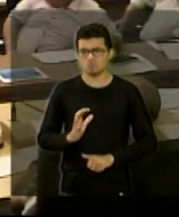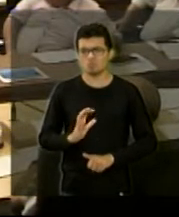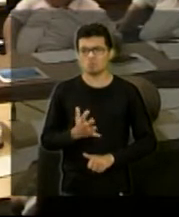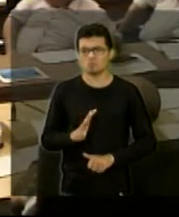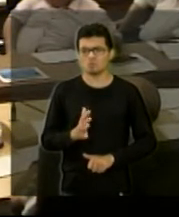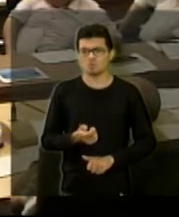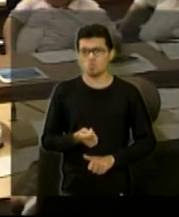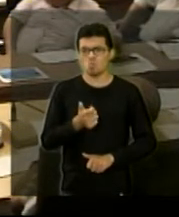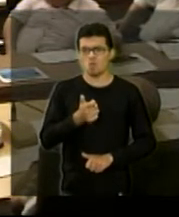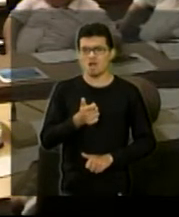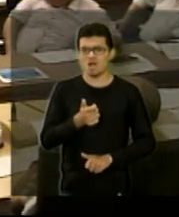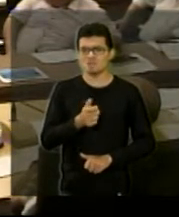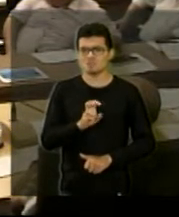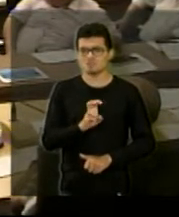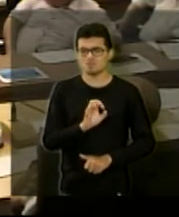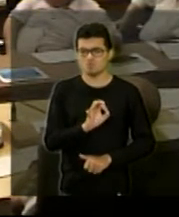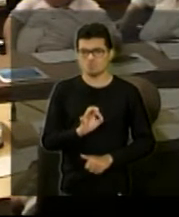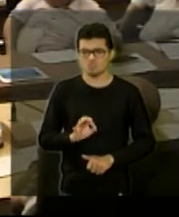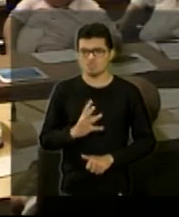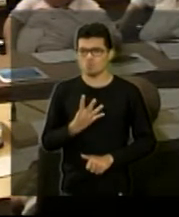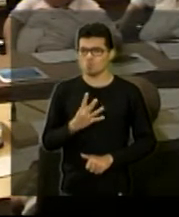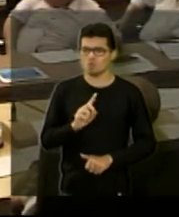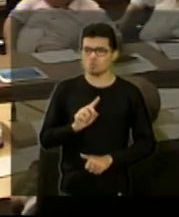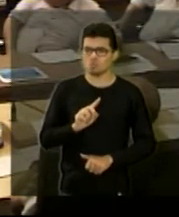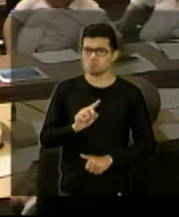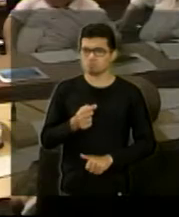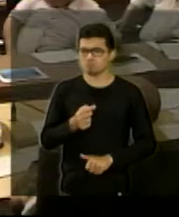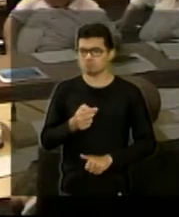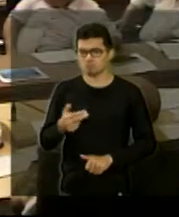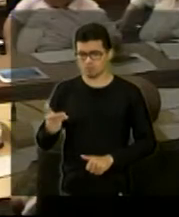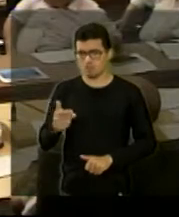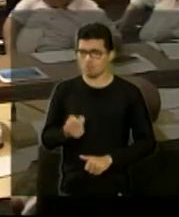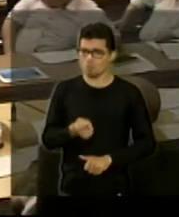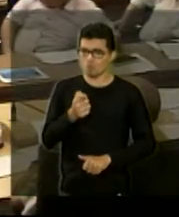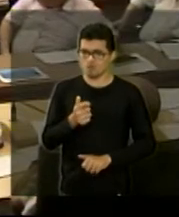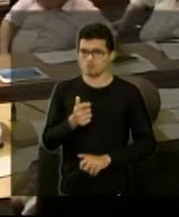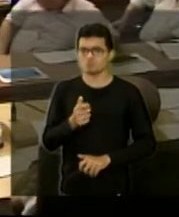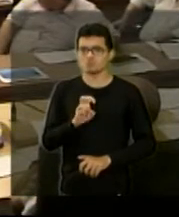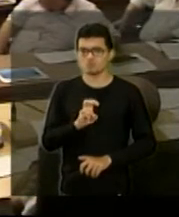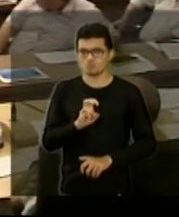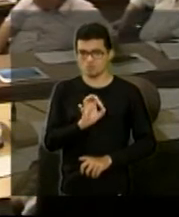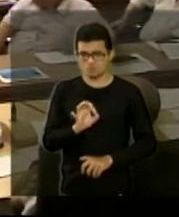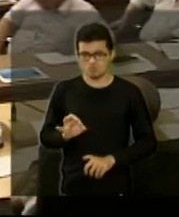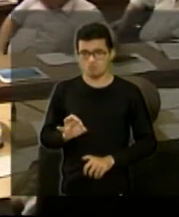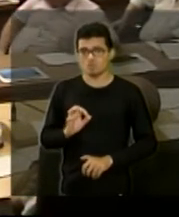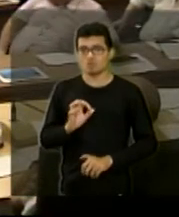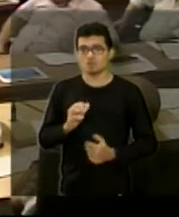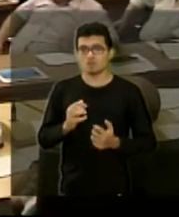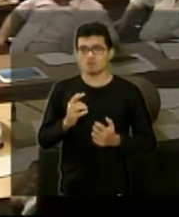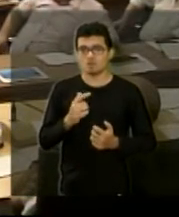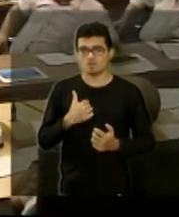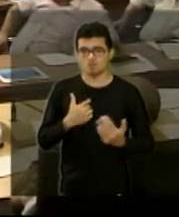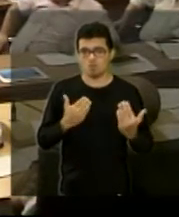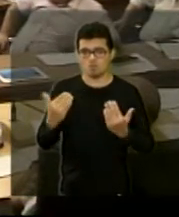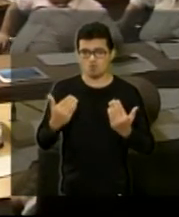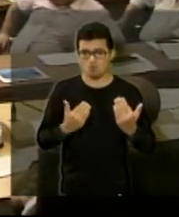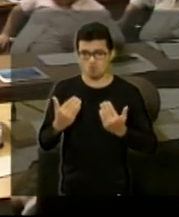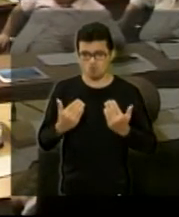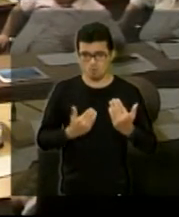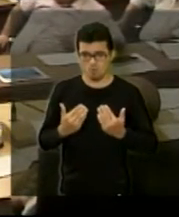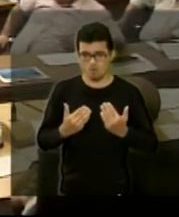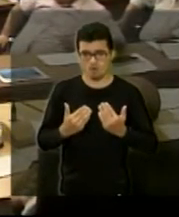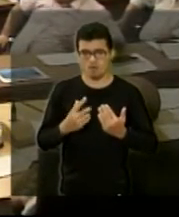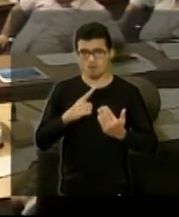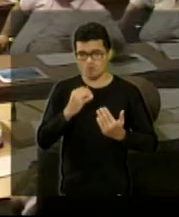a 5%, acho que 4% e... vamos pôr 5% arredondando, comparando de um orçamento para o outro, se a gente for